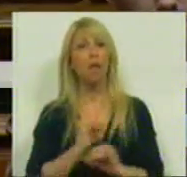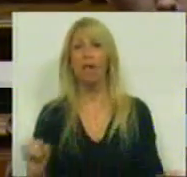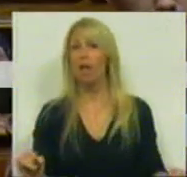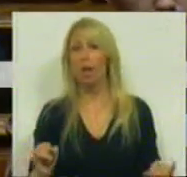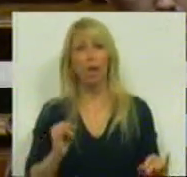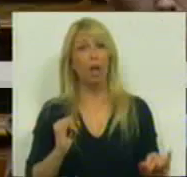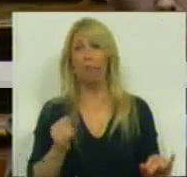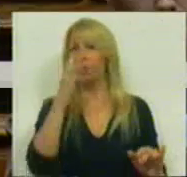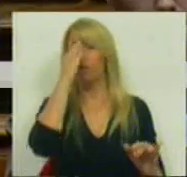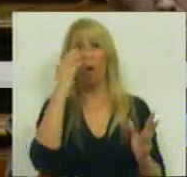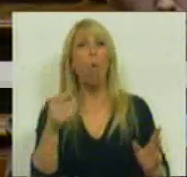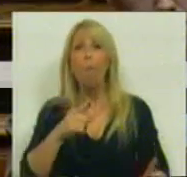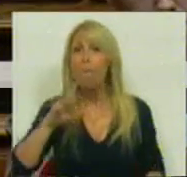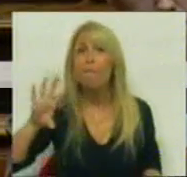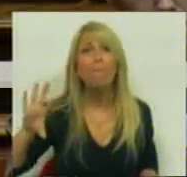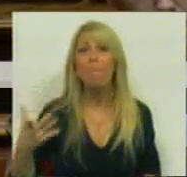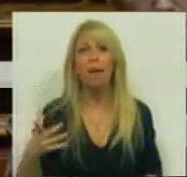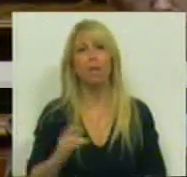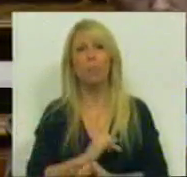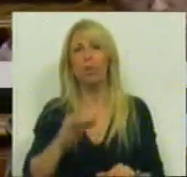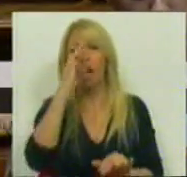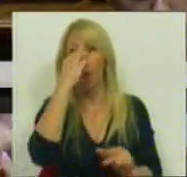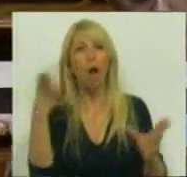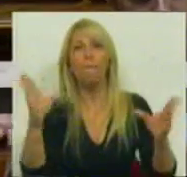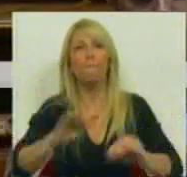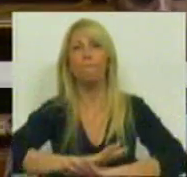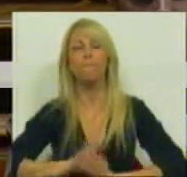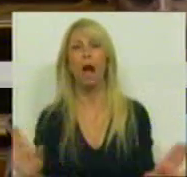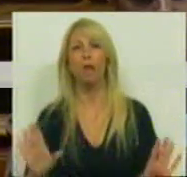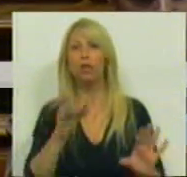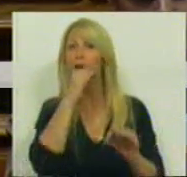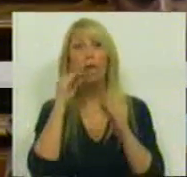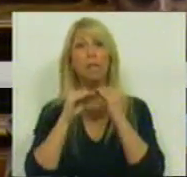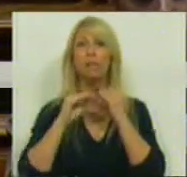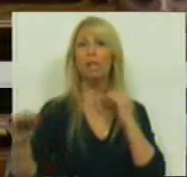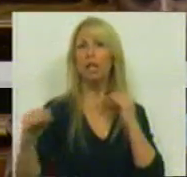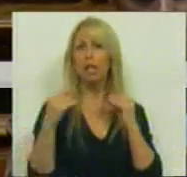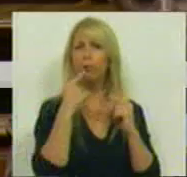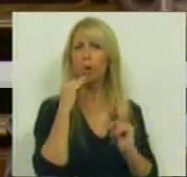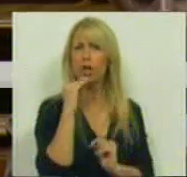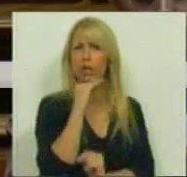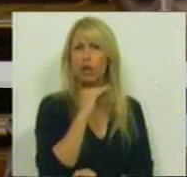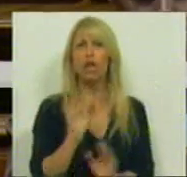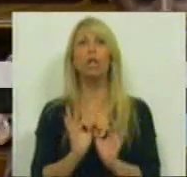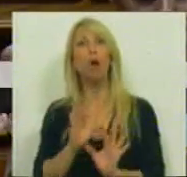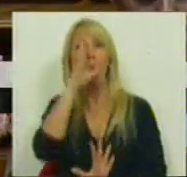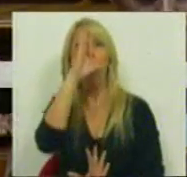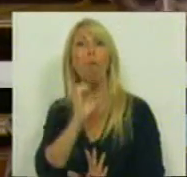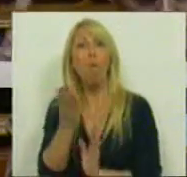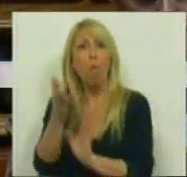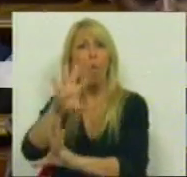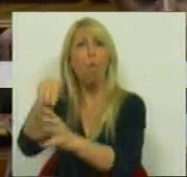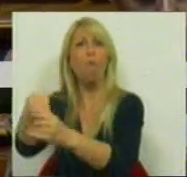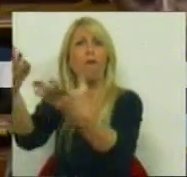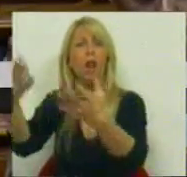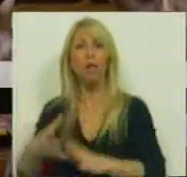o país não aguenta mais silêncio gelado dos governantes relativamente ao horror de